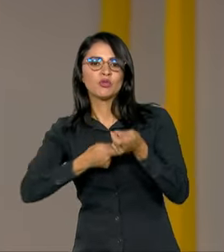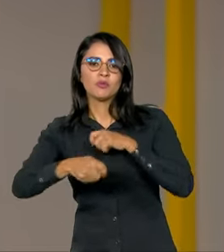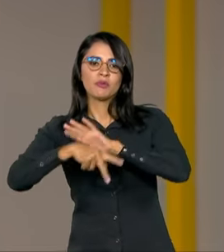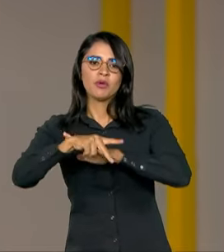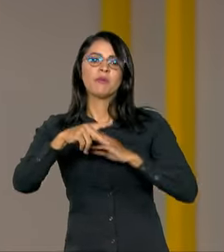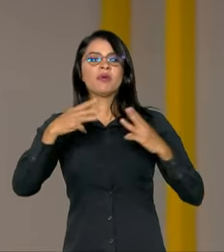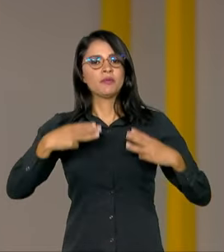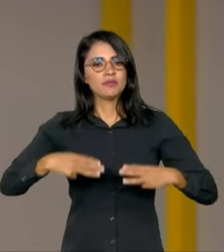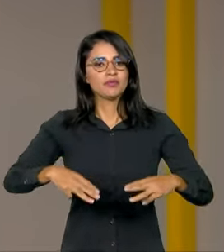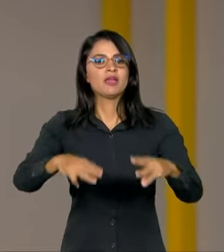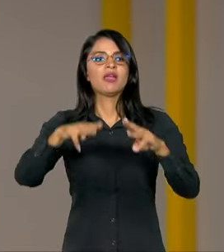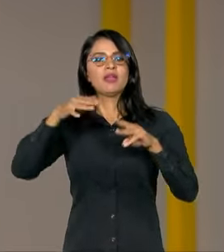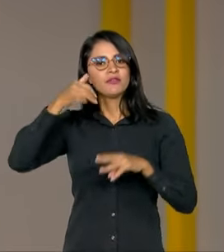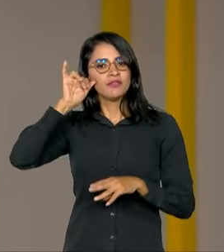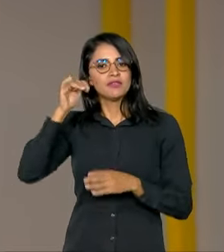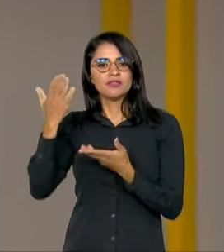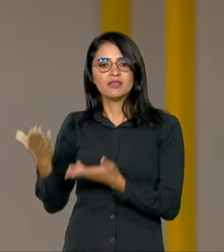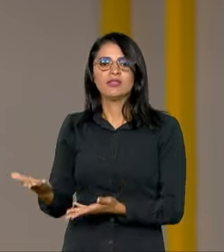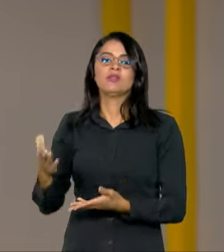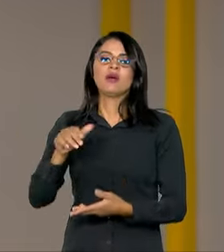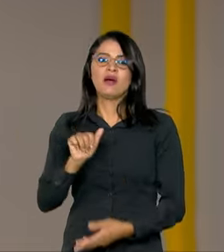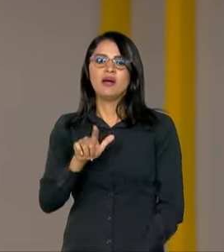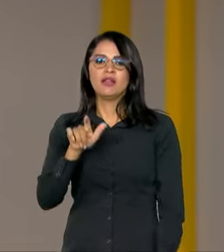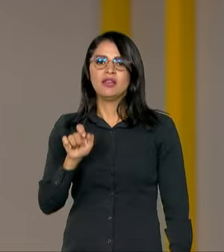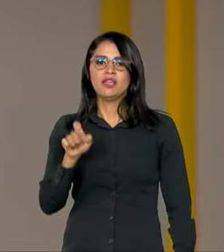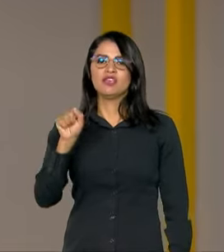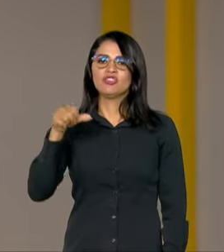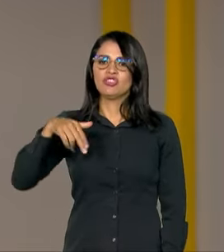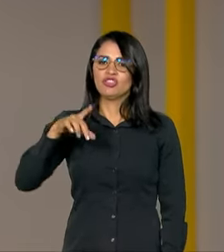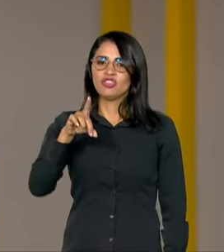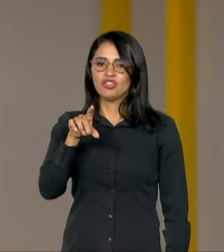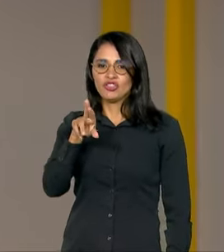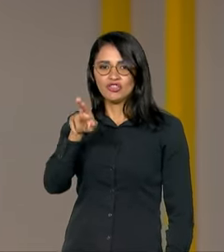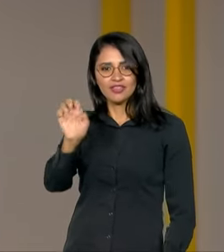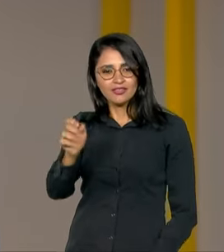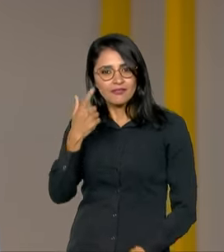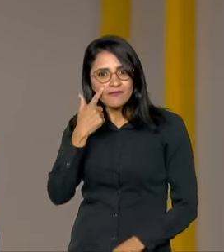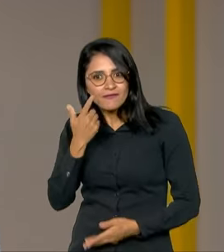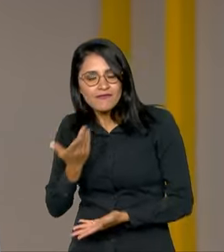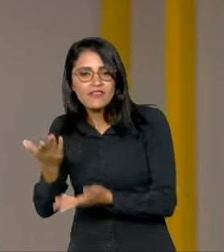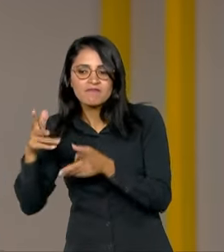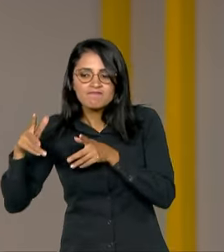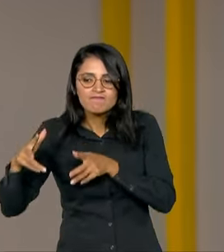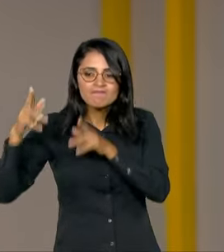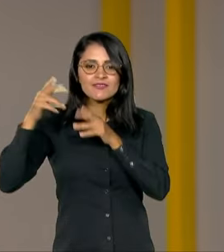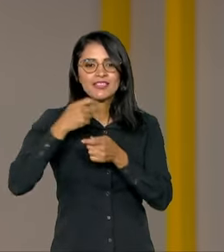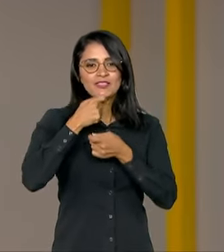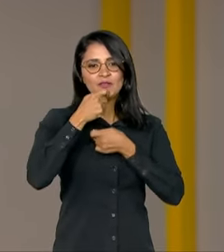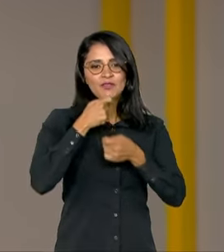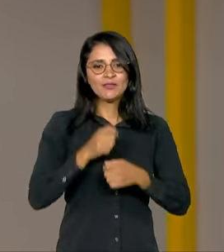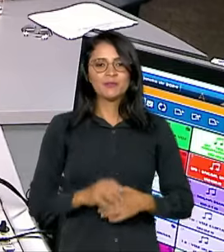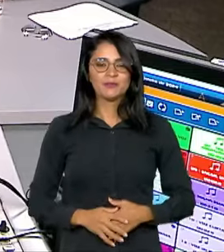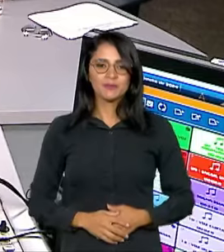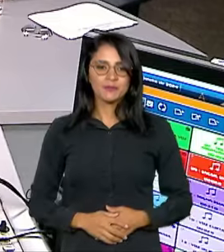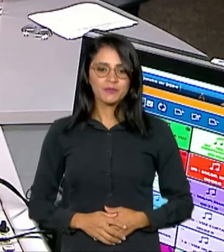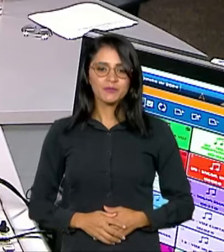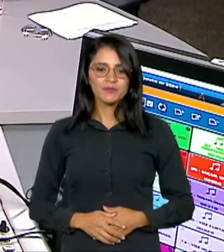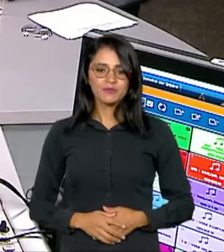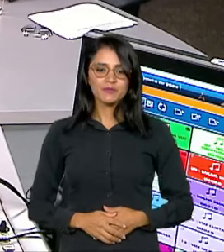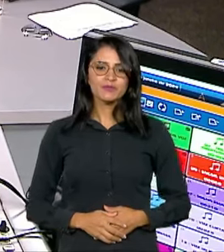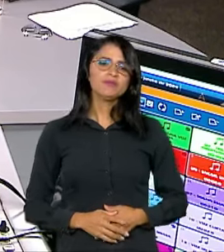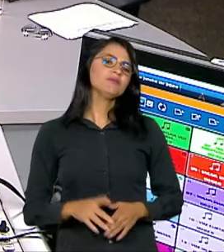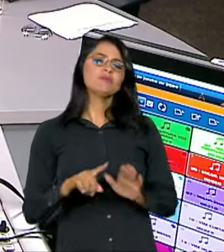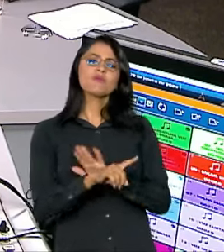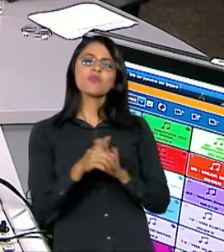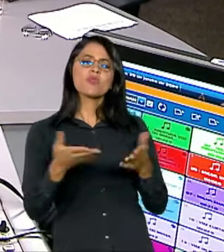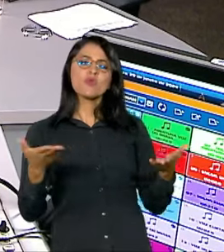do Ministério da Fazenda, Alexandre Ferreira. Veja aqui um pequeno trecho desta entrevista. O coordenador